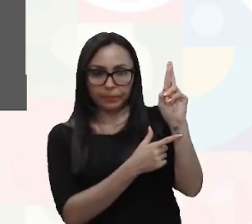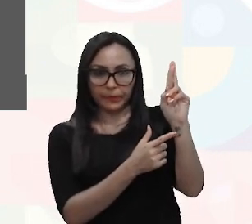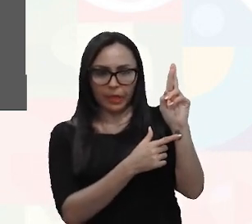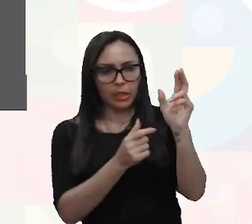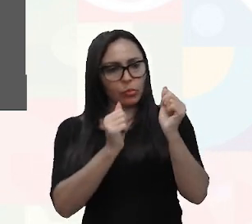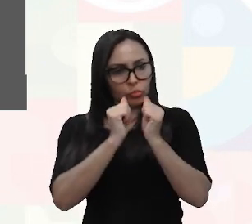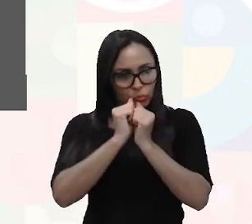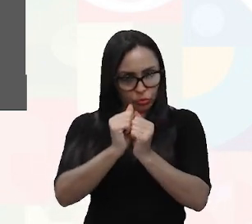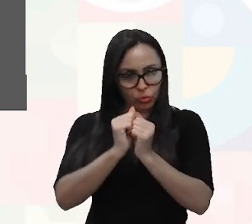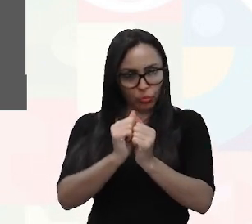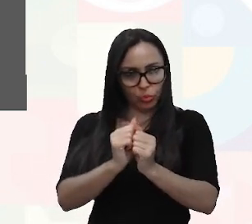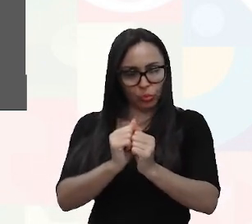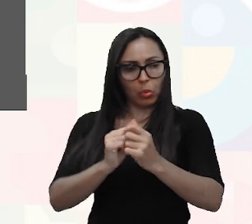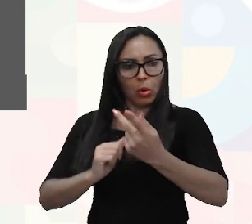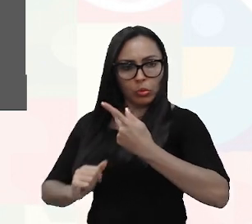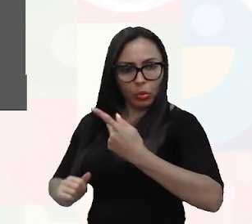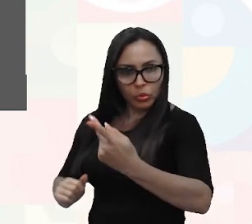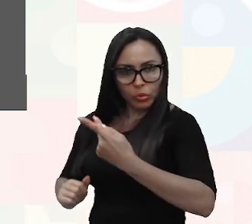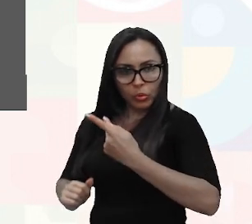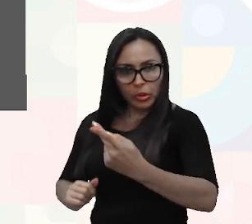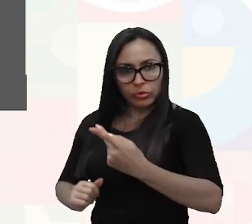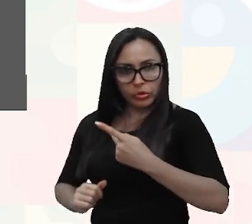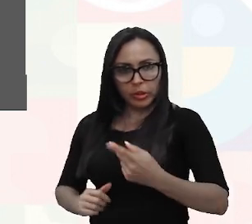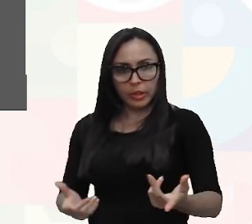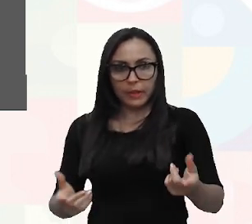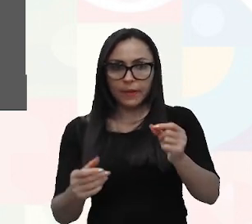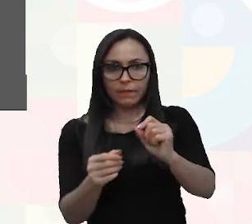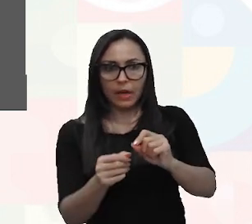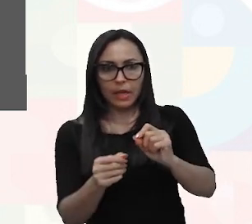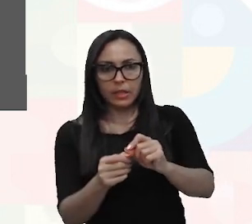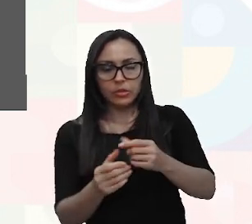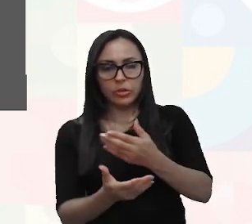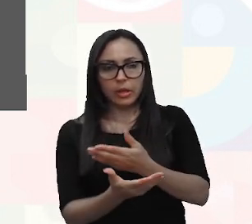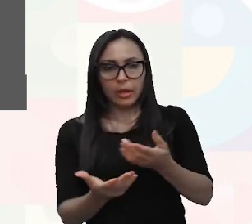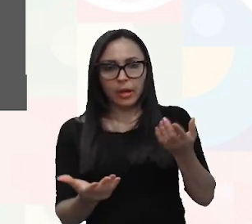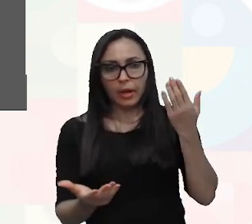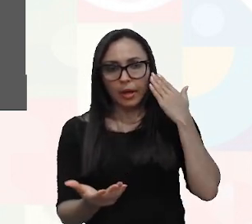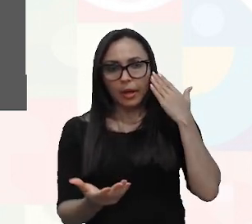apresentação dela, que faz a